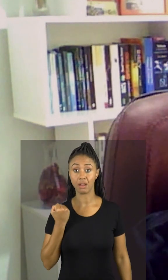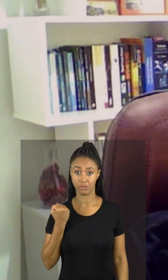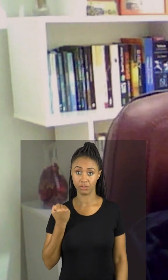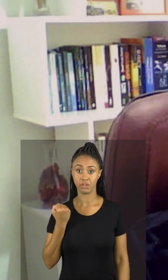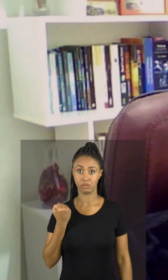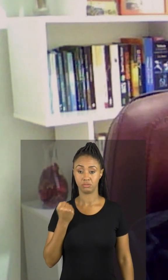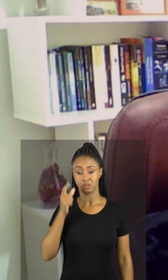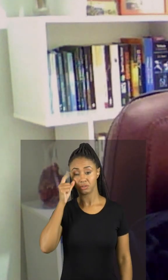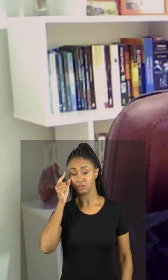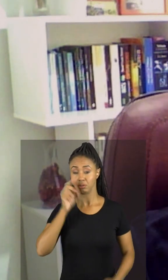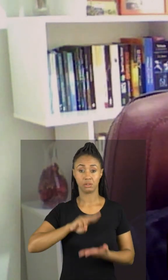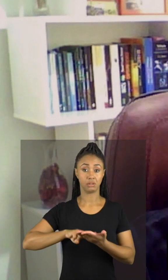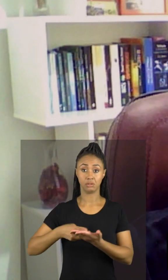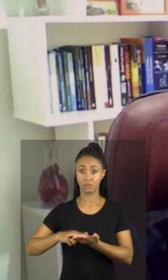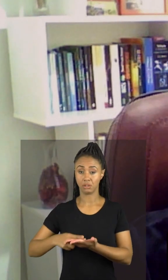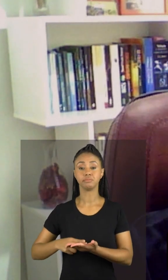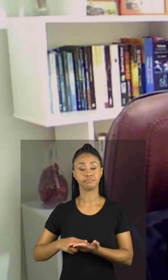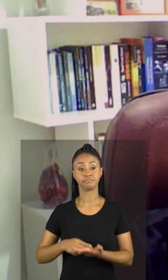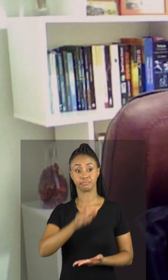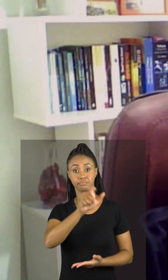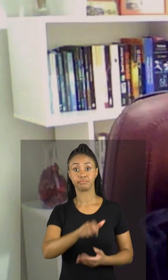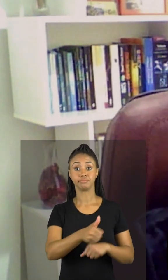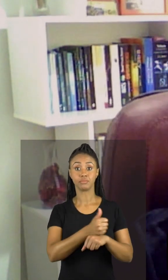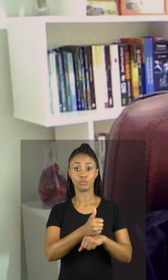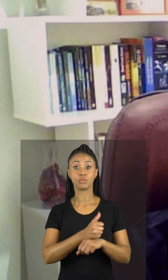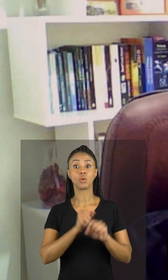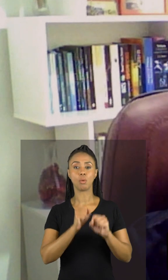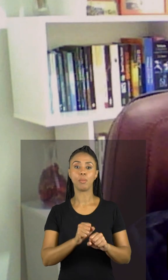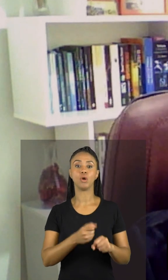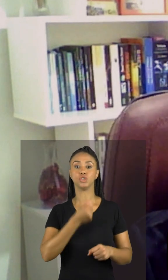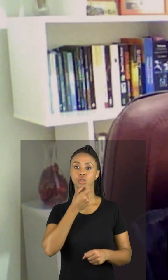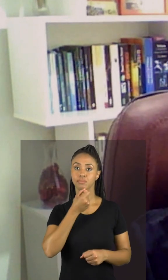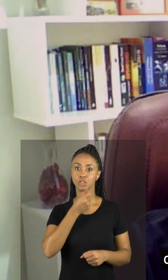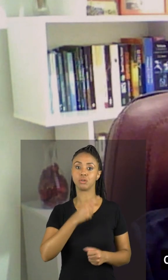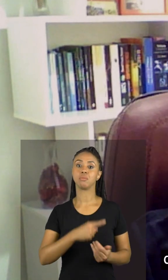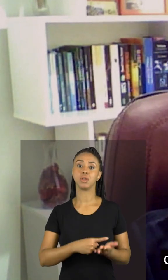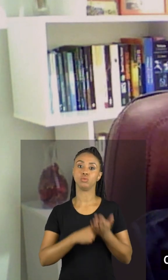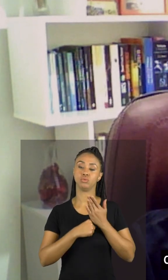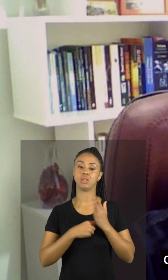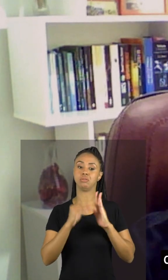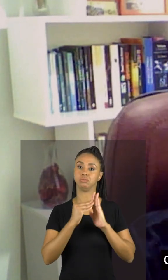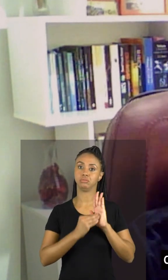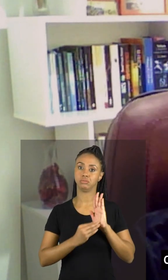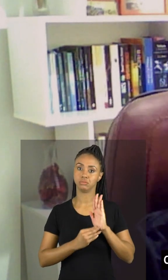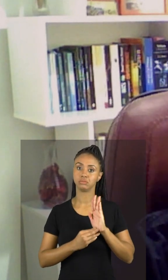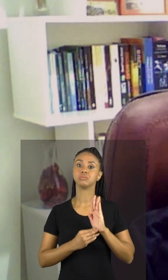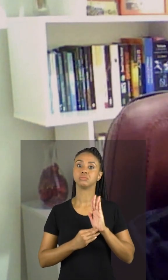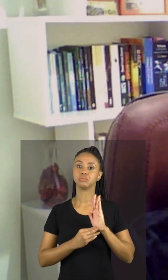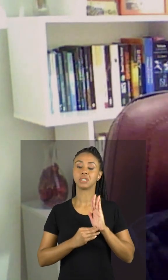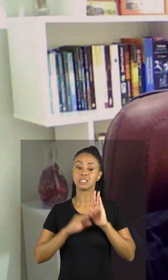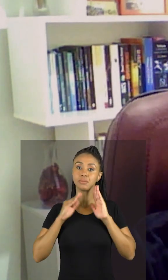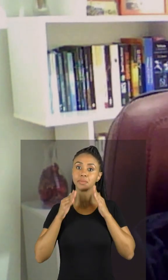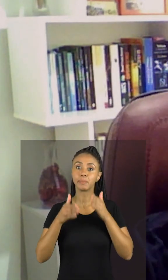em relação à falta de sono esse profissional pode indicar os medicamentos de maneira muito mais pontual,